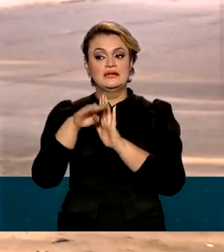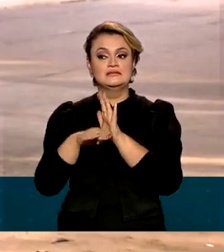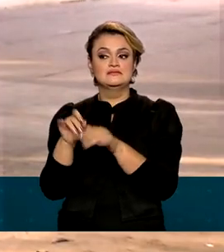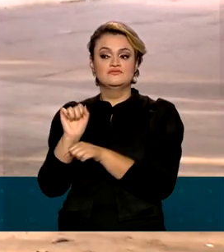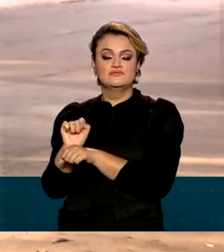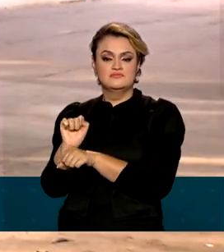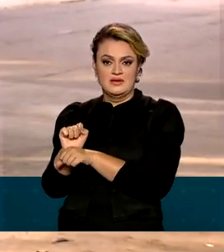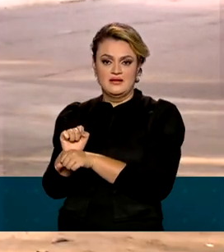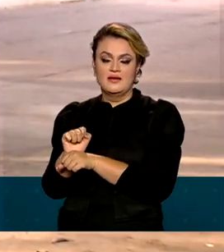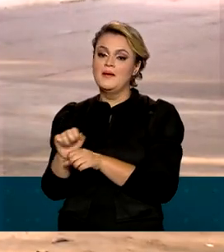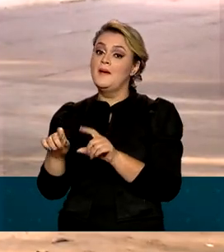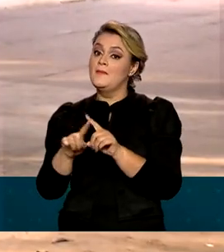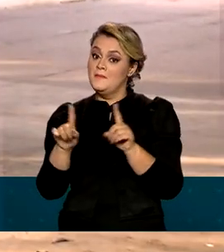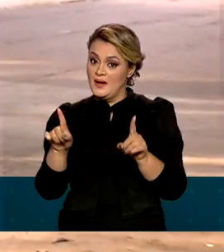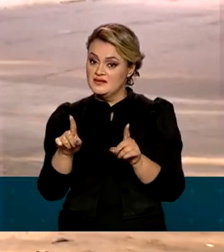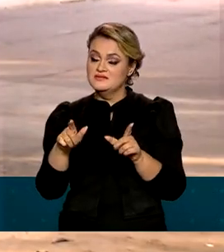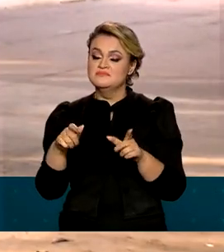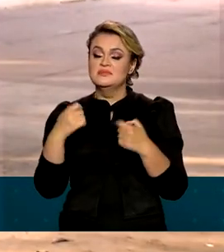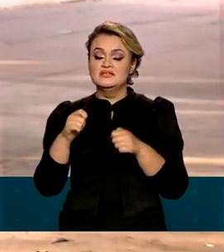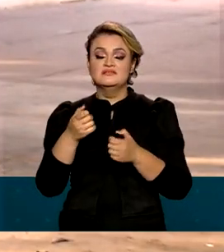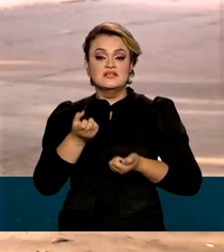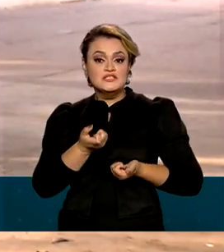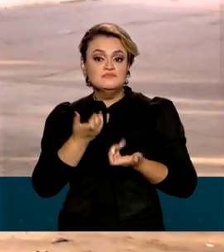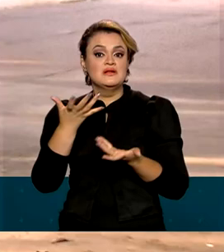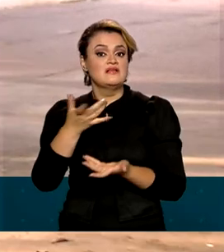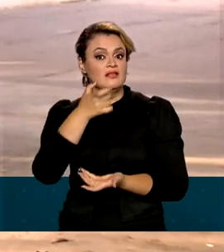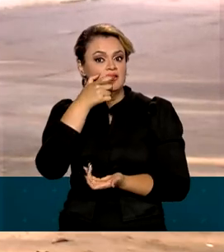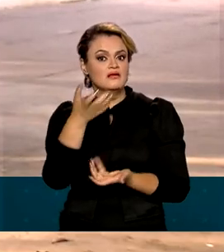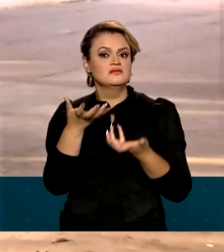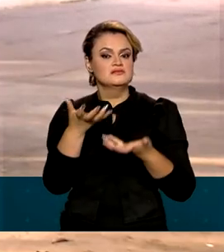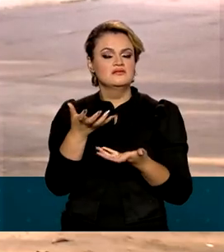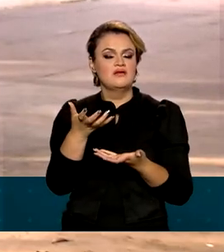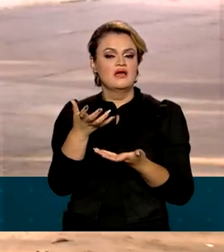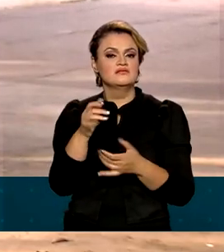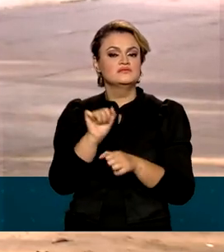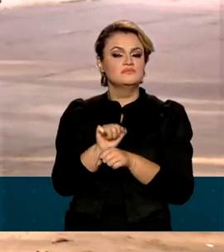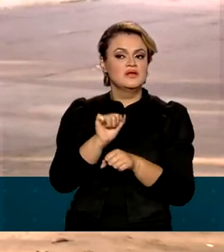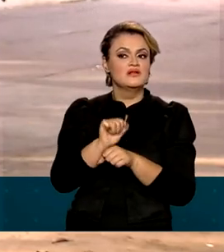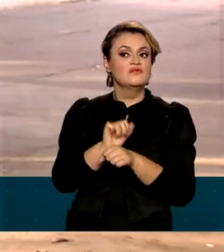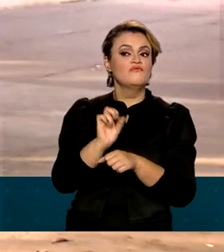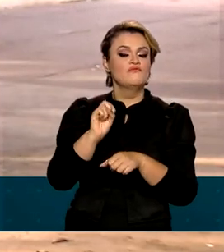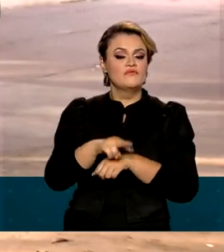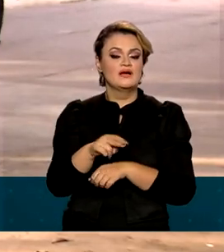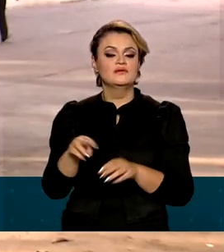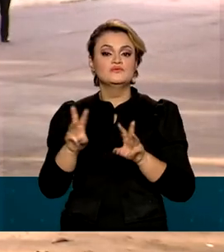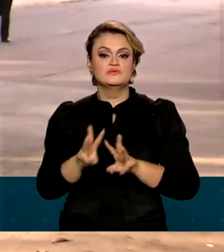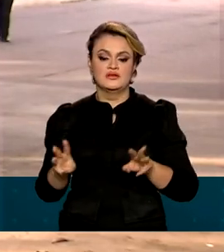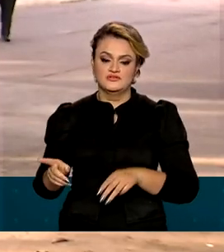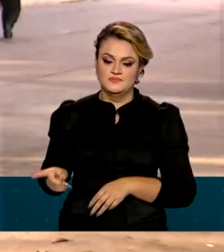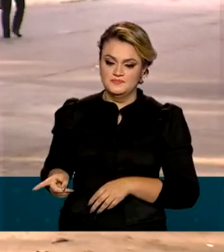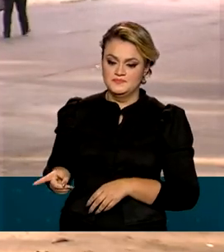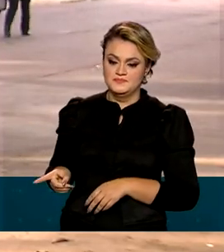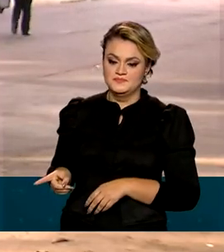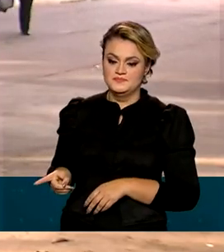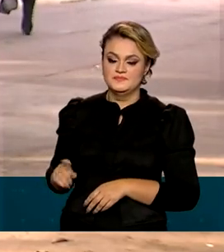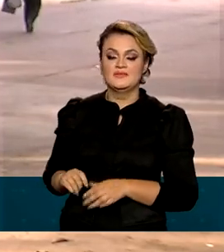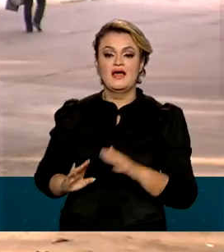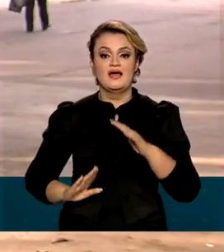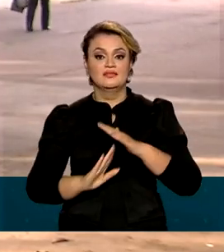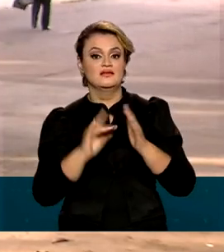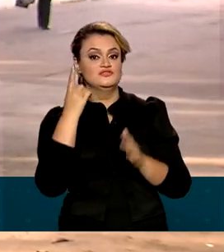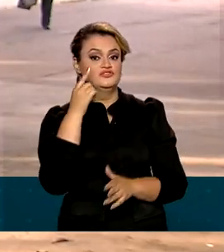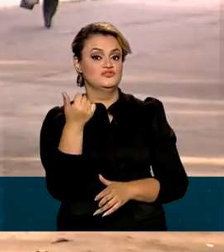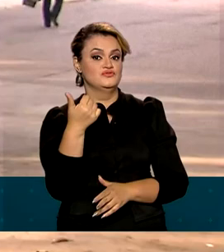espera. Porém, para isso é preciso manifestar interesse em participar dessa lista ali na página do SISU até o dia